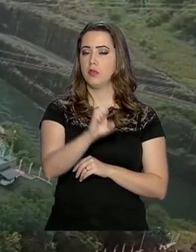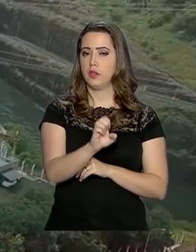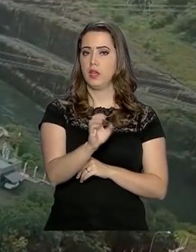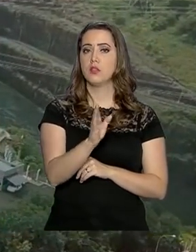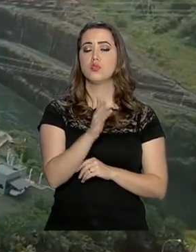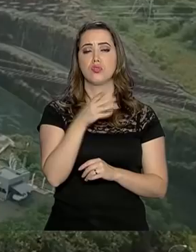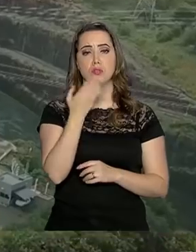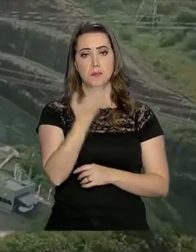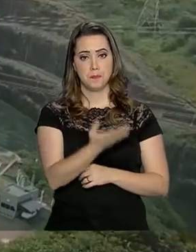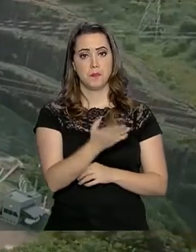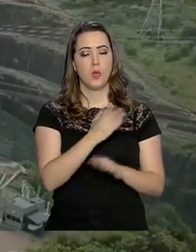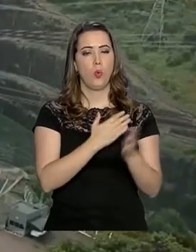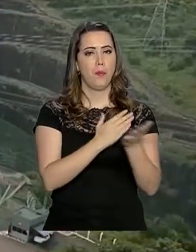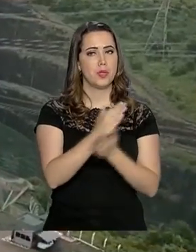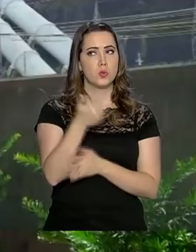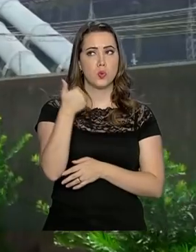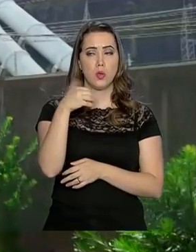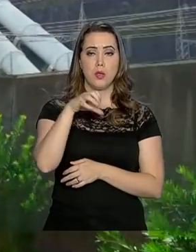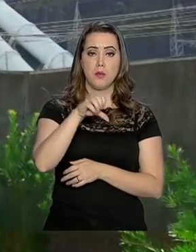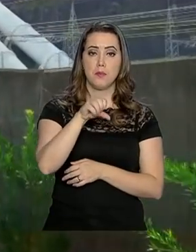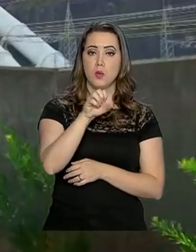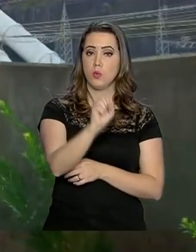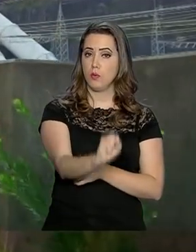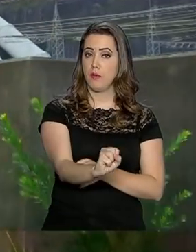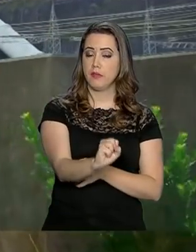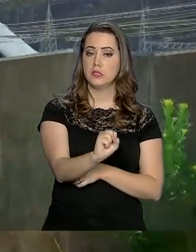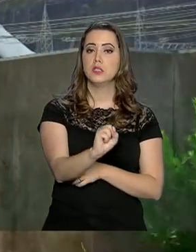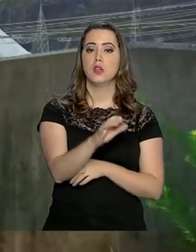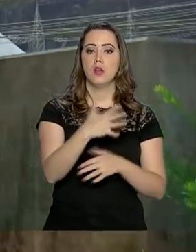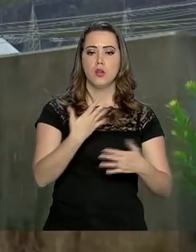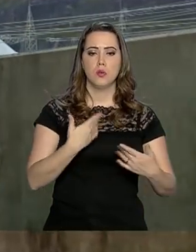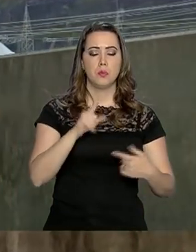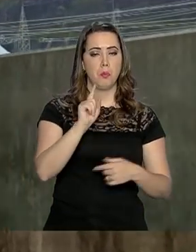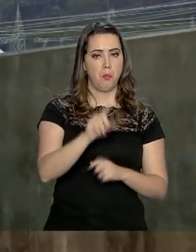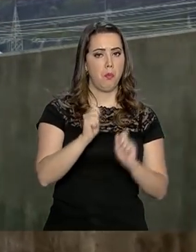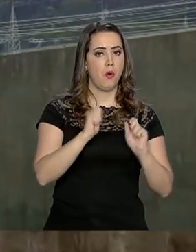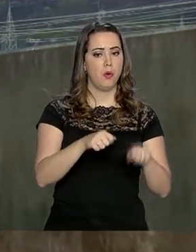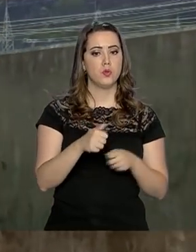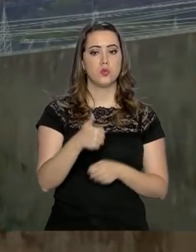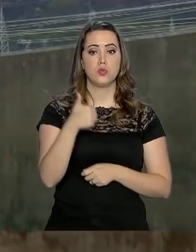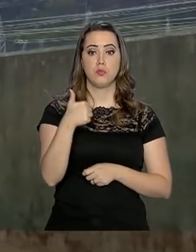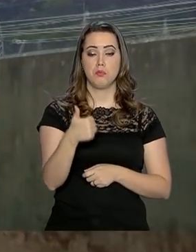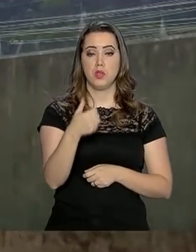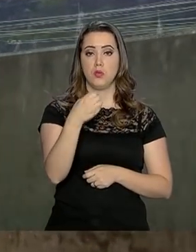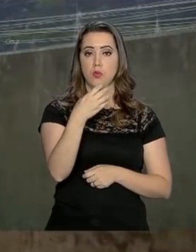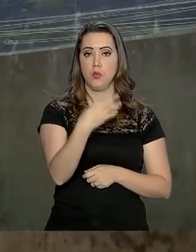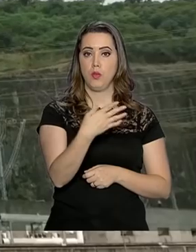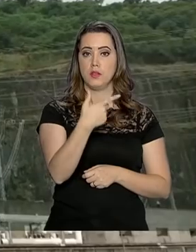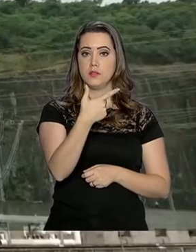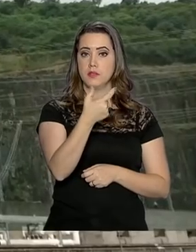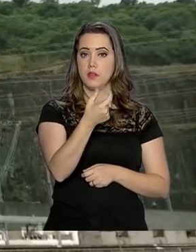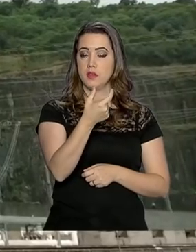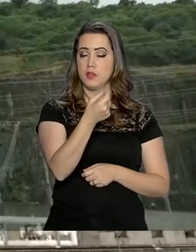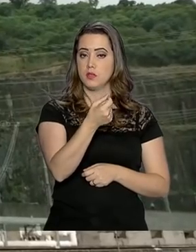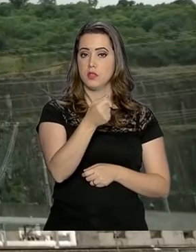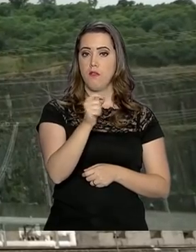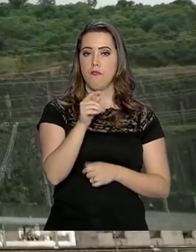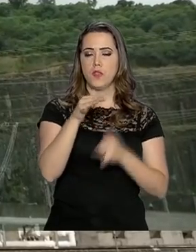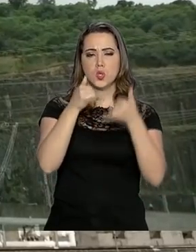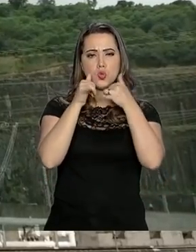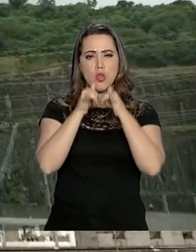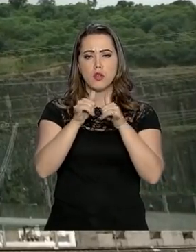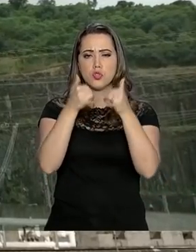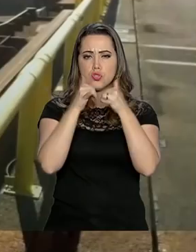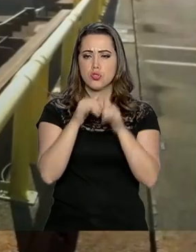em operação em 1980, com capacidade instalada de 1.420 megawatts. E para a produção de